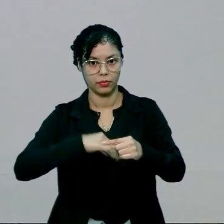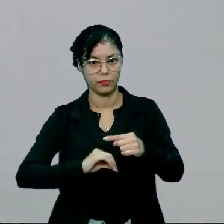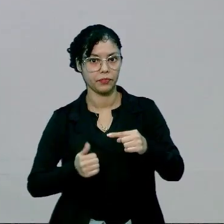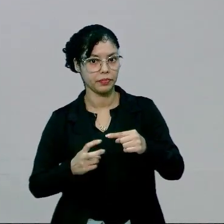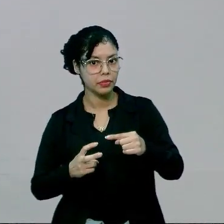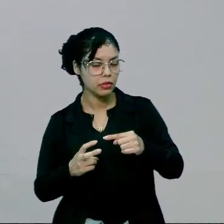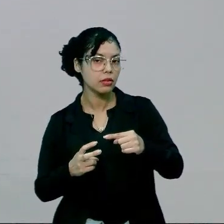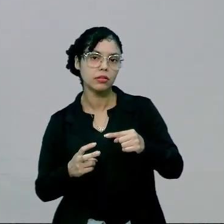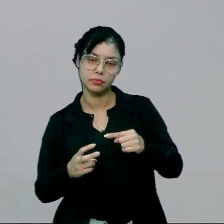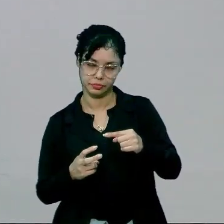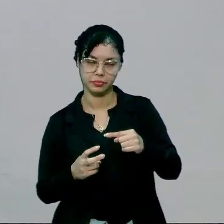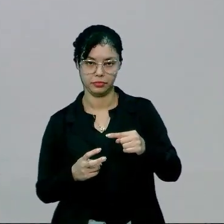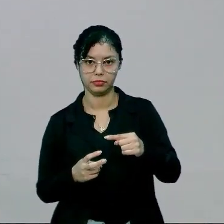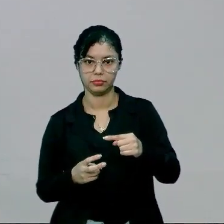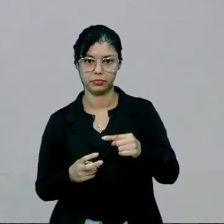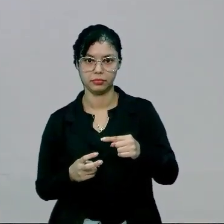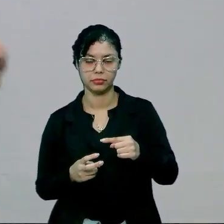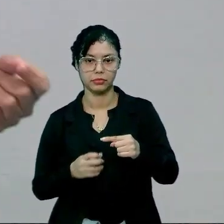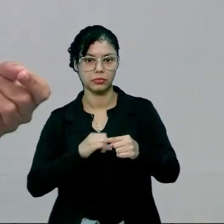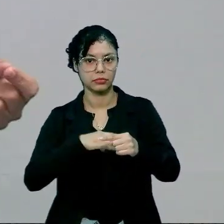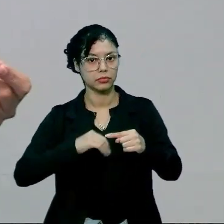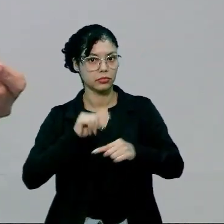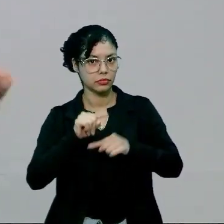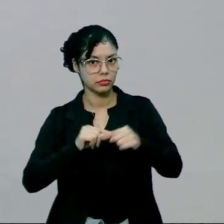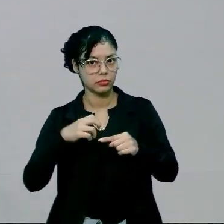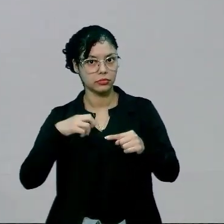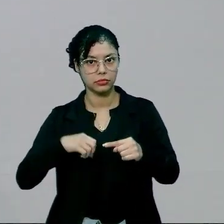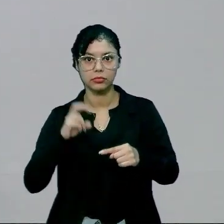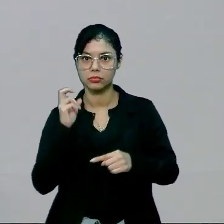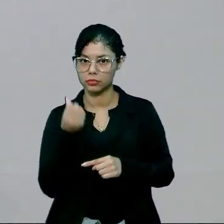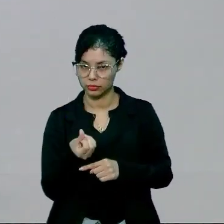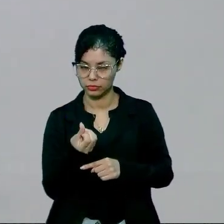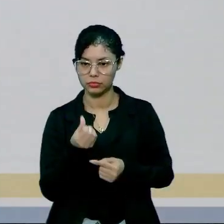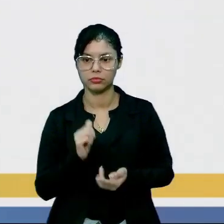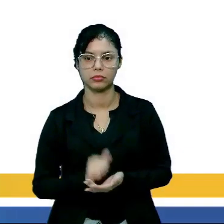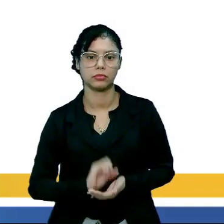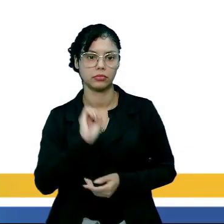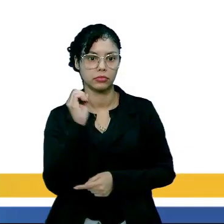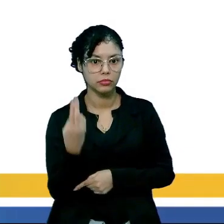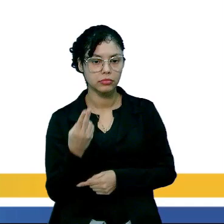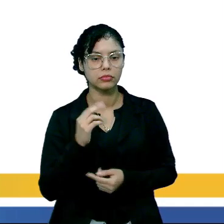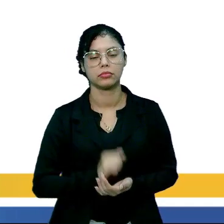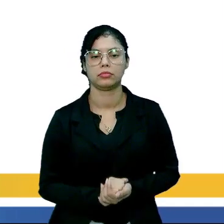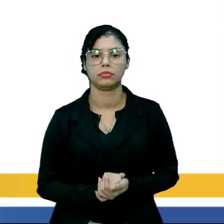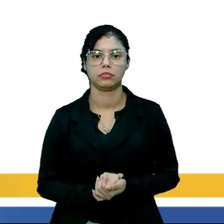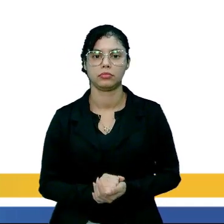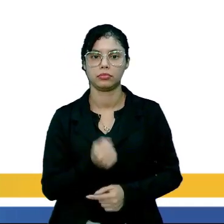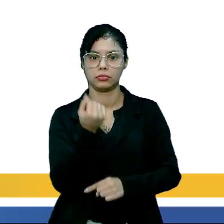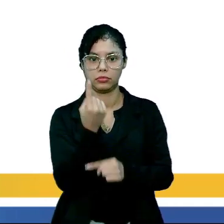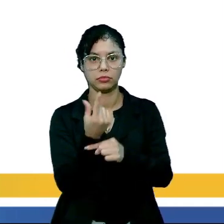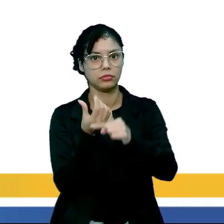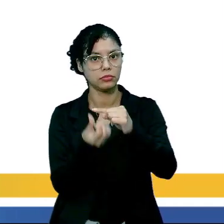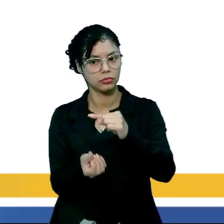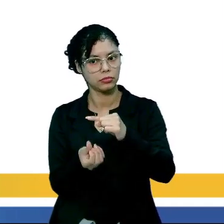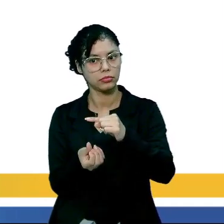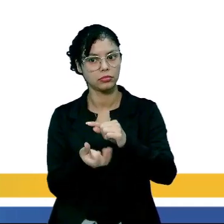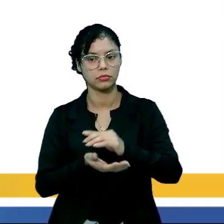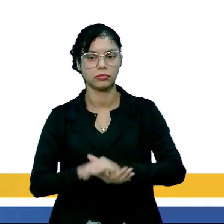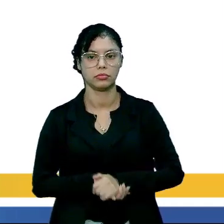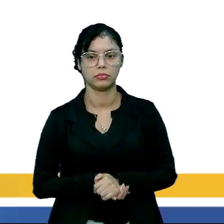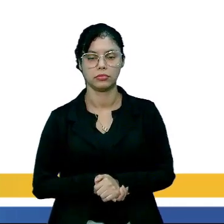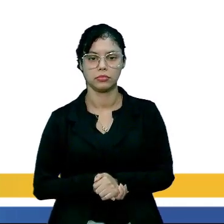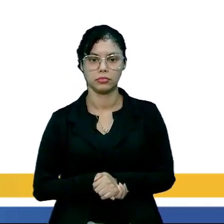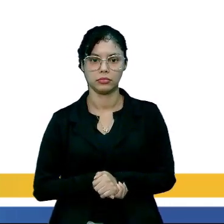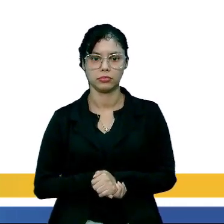divide pelo 15. 90 dividido por 15 dá 6. Ou seja, nós vamos ter uma resposta 1